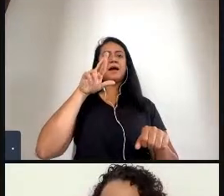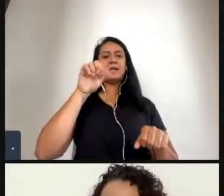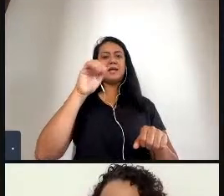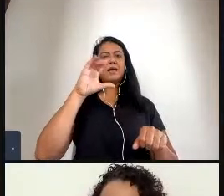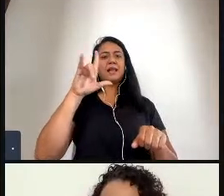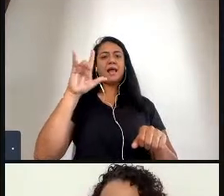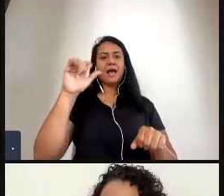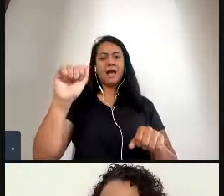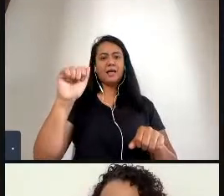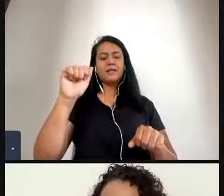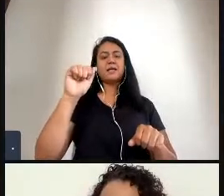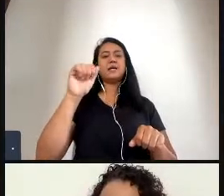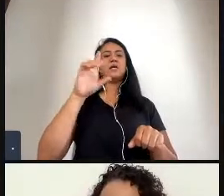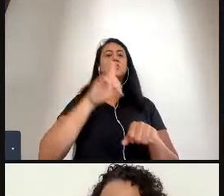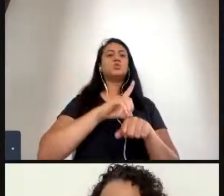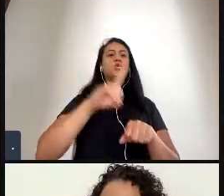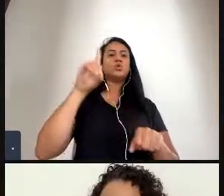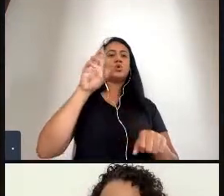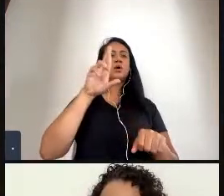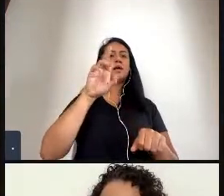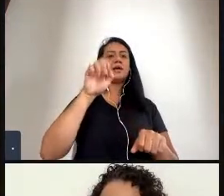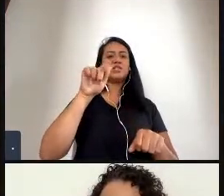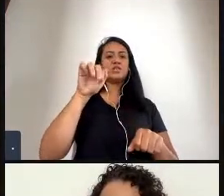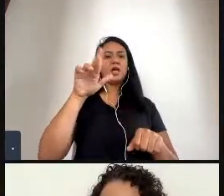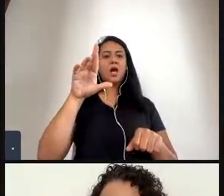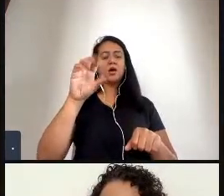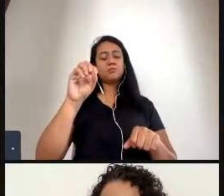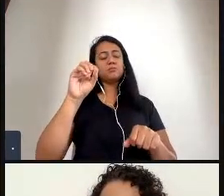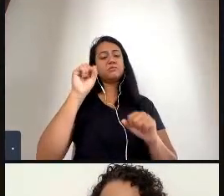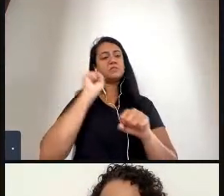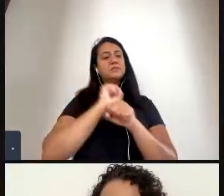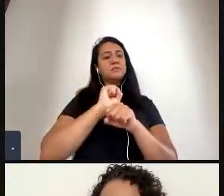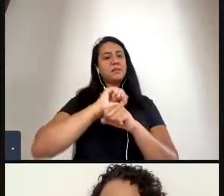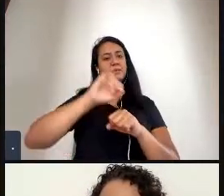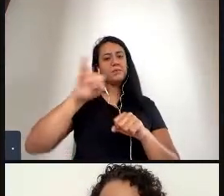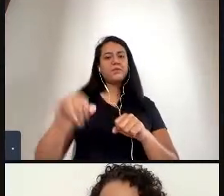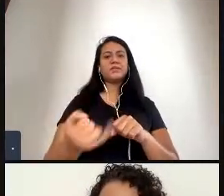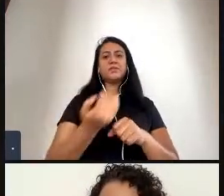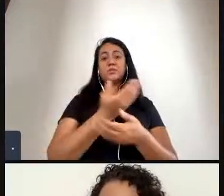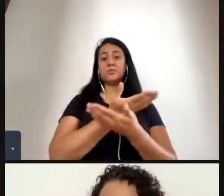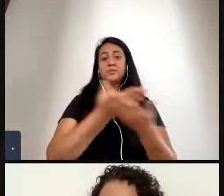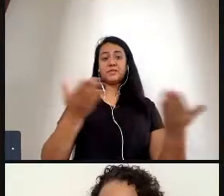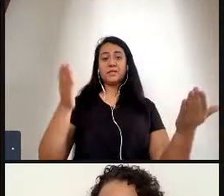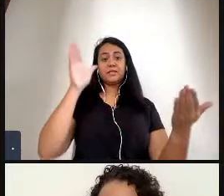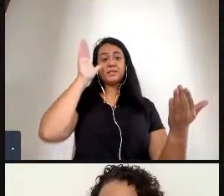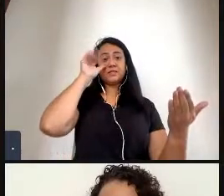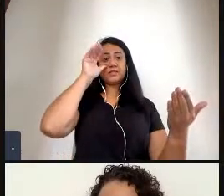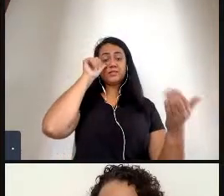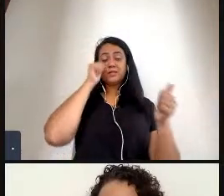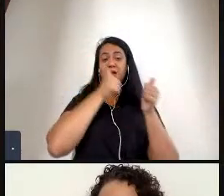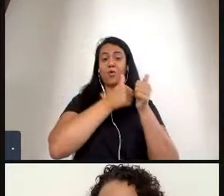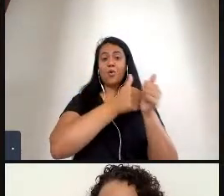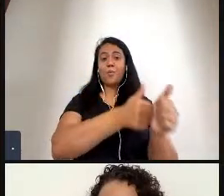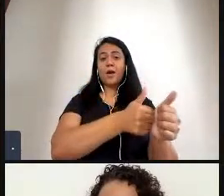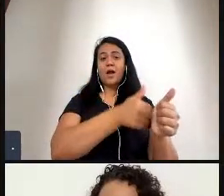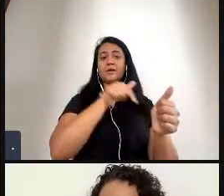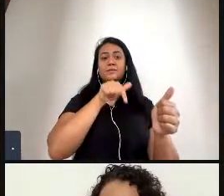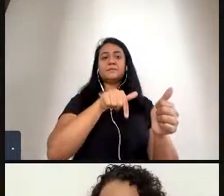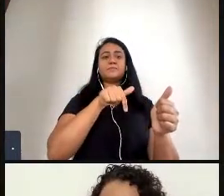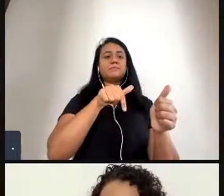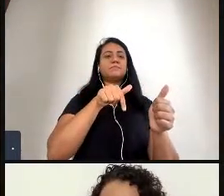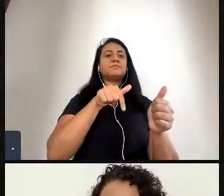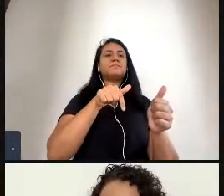Reginaldo Cardoso espero que tenha sido proveitoso para todos vocês que estão aí nos acompanhando e sem mais